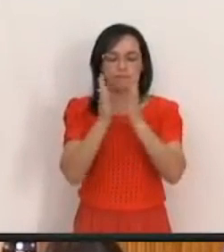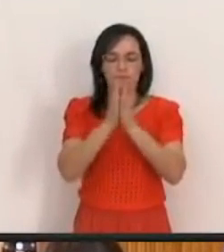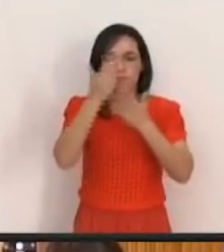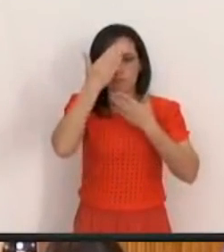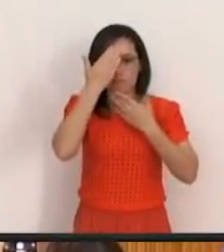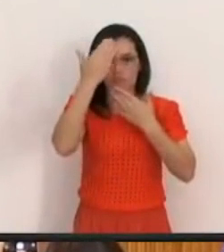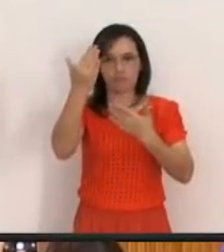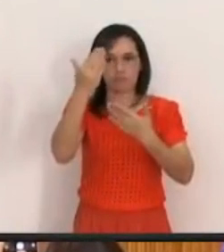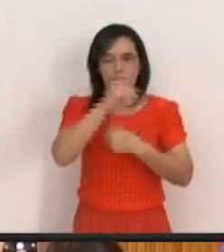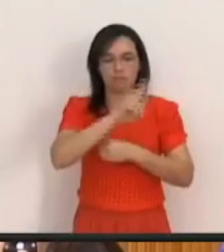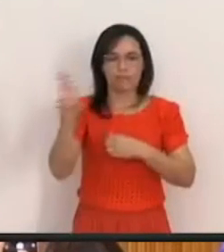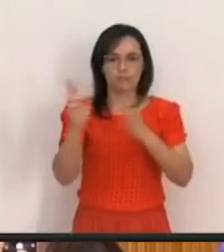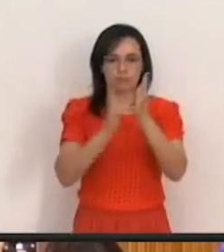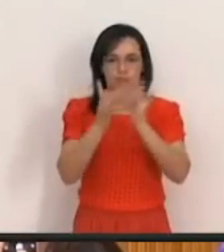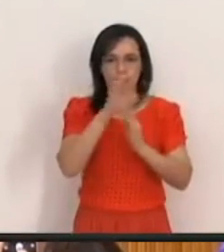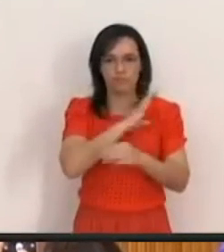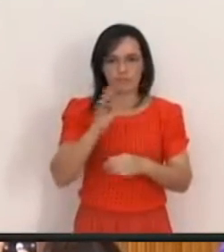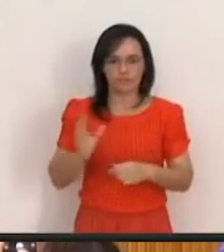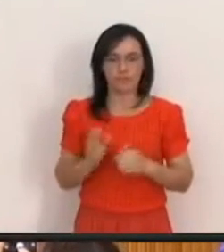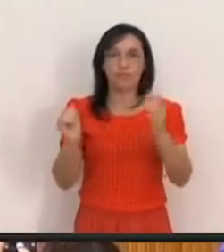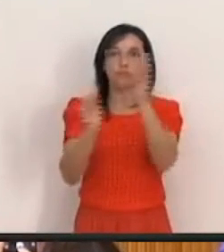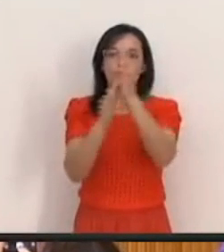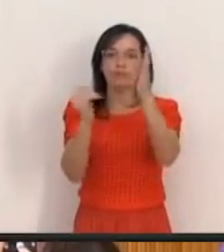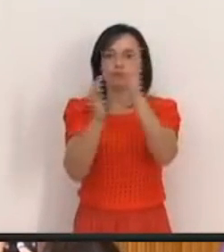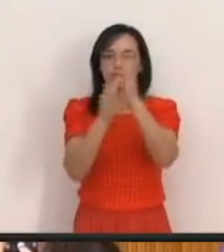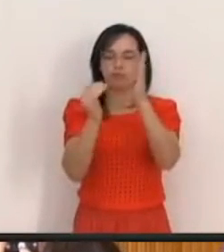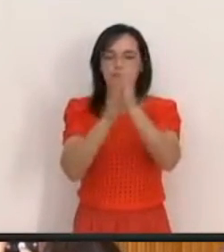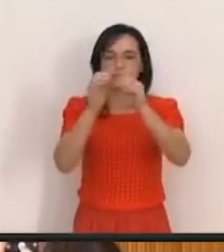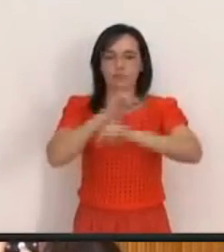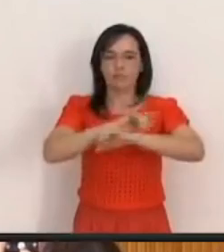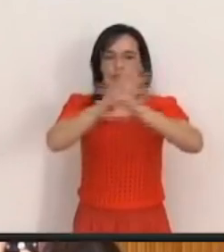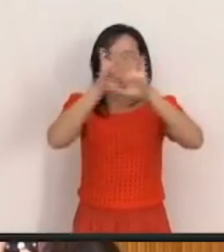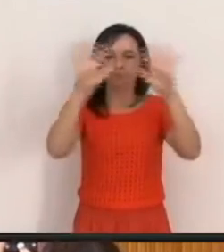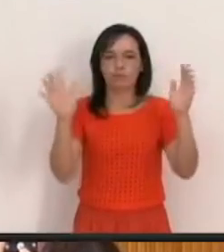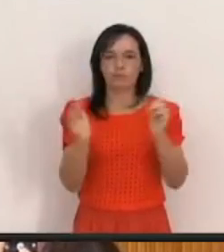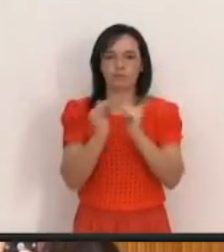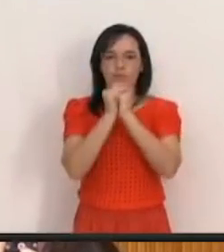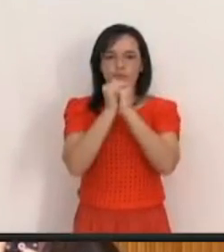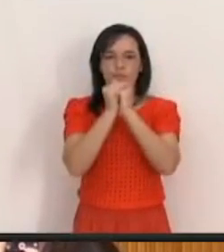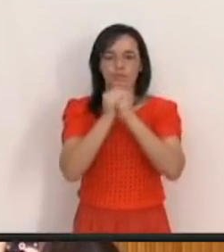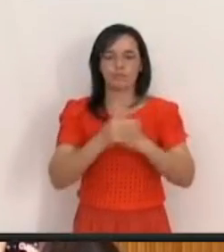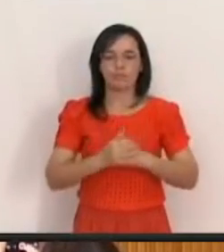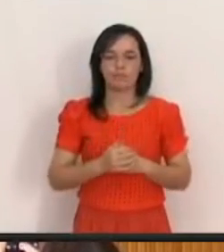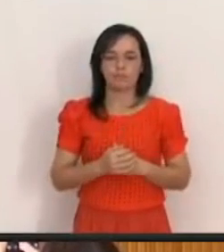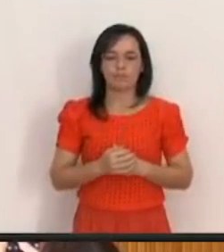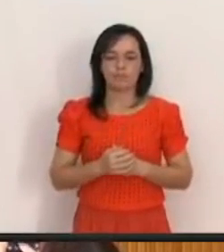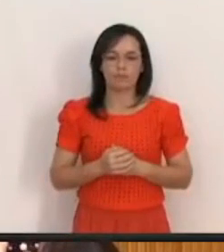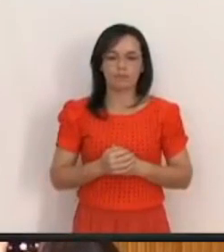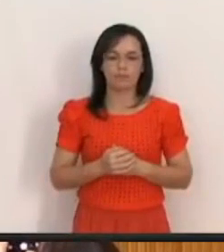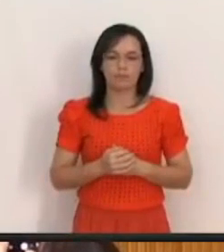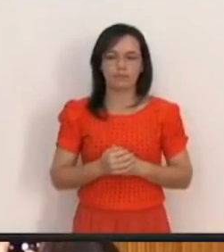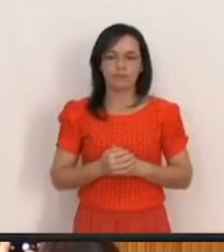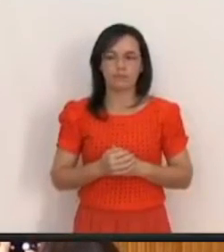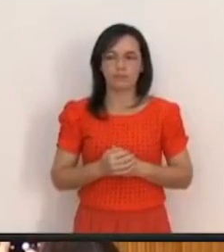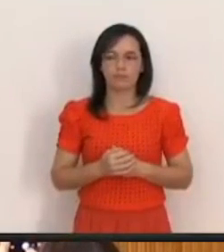agradecemos Em nome de Jesus E para o louvor Da sua glória Amém Amém Agora Ele